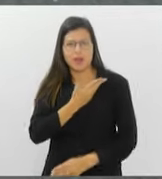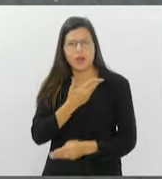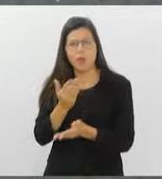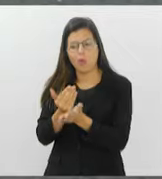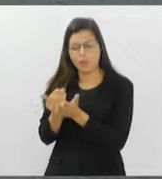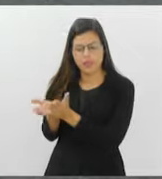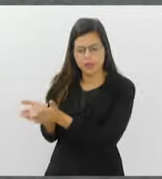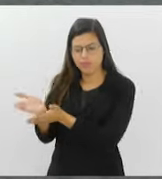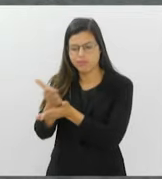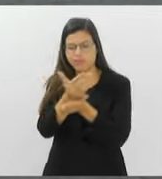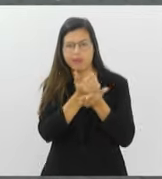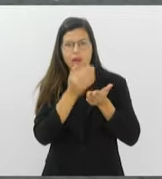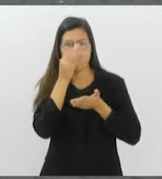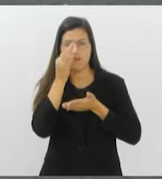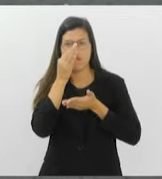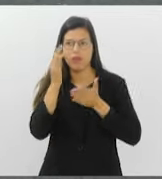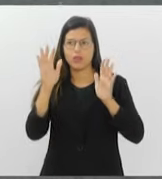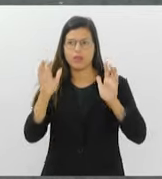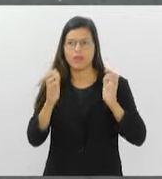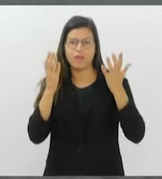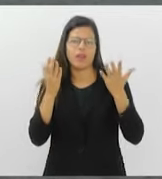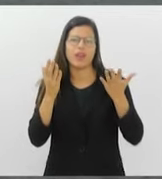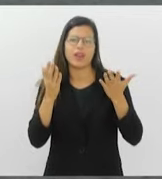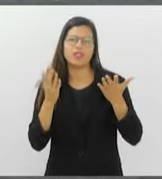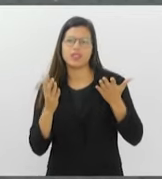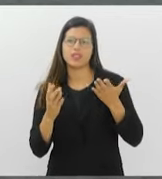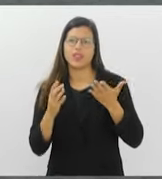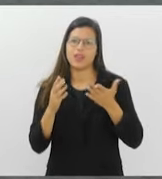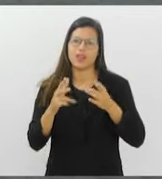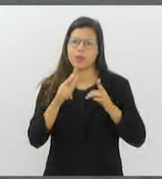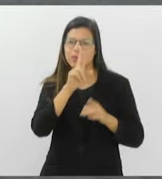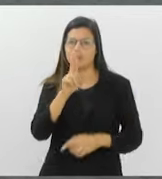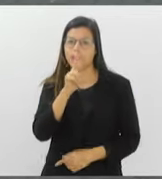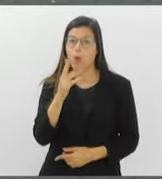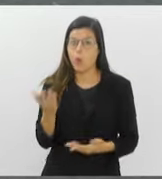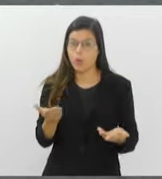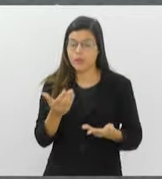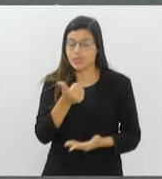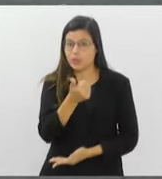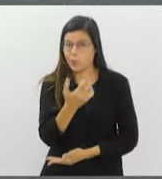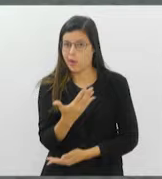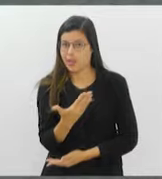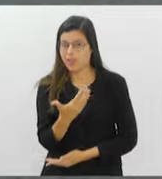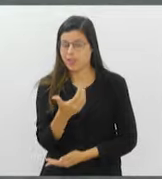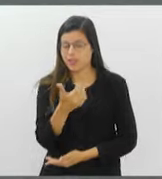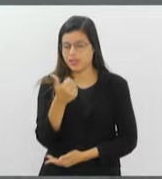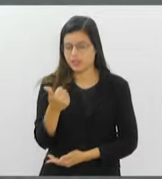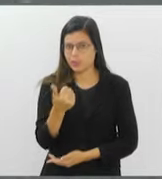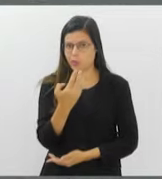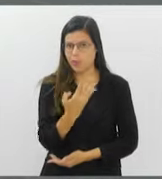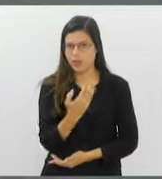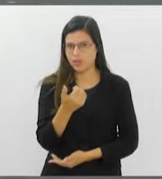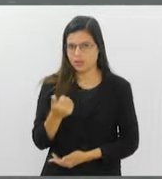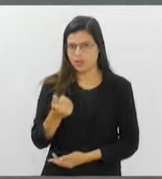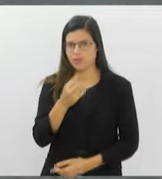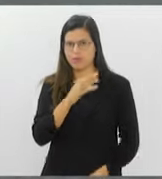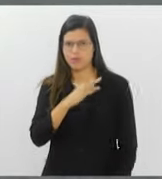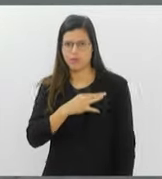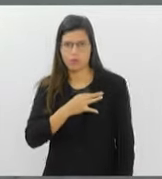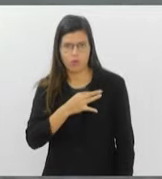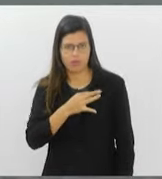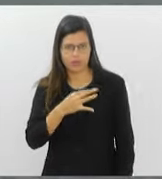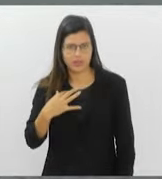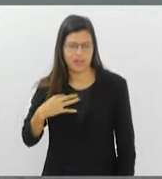E depois o projeto chegou no estádio que está hoje com 141 voluntários. Queria que a senhora explicasse também um pouquinho desse trabalho. Conta com bastantes